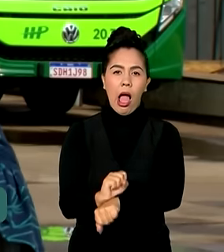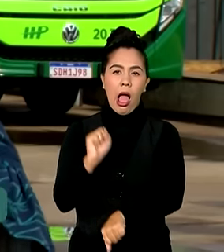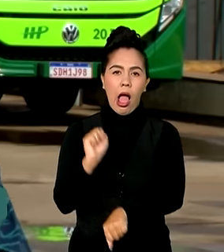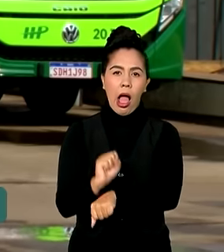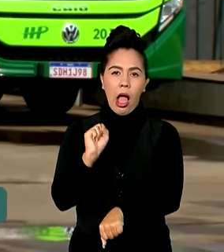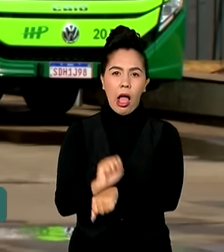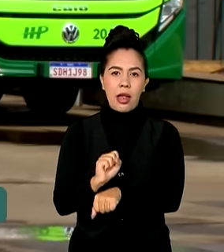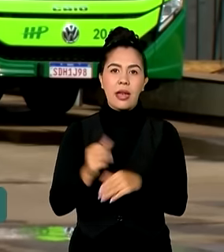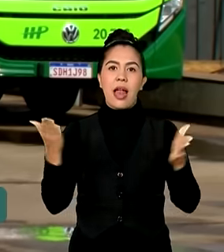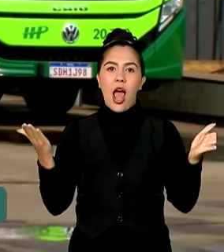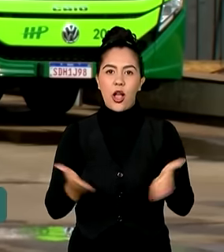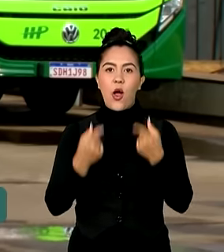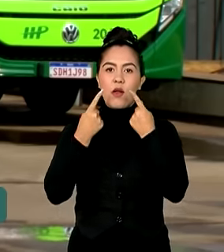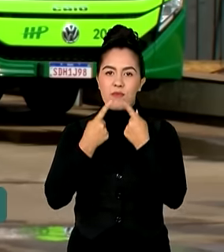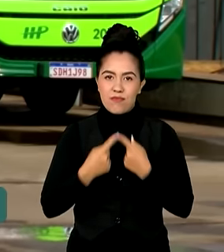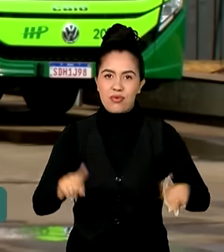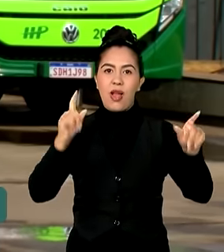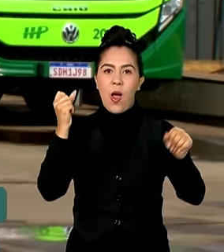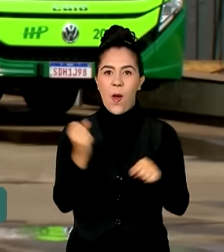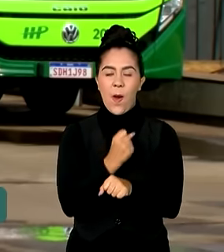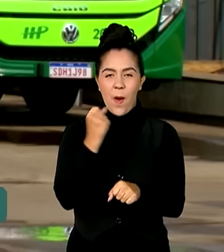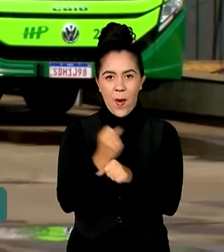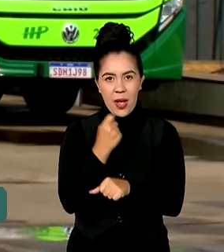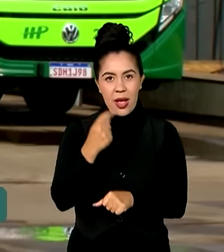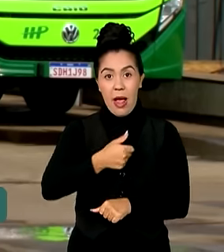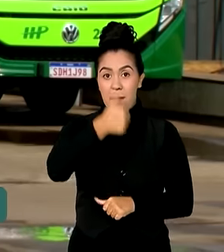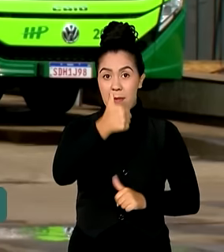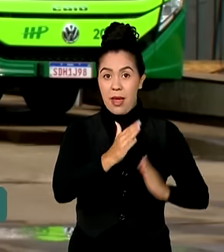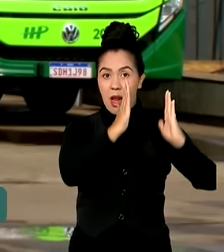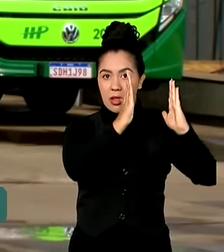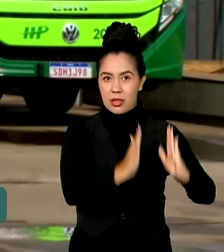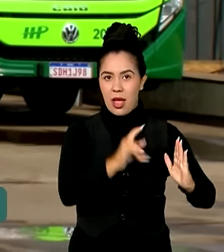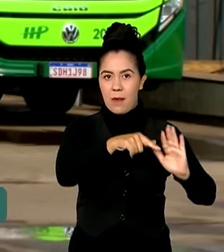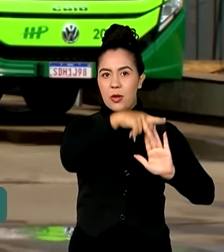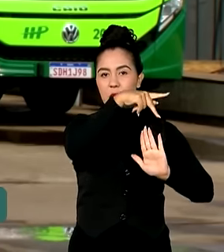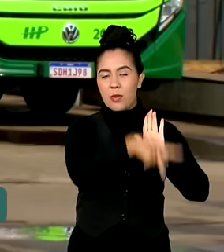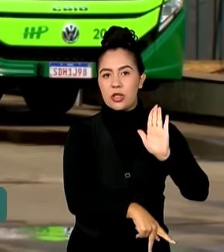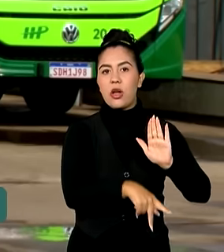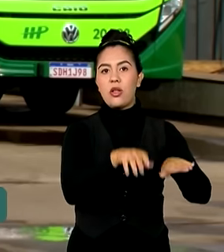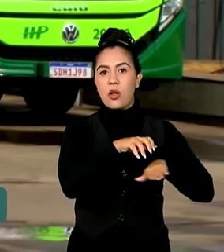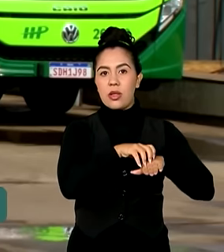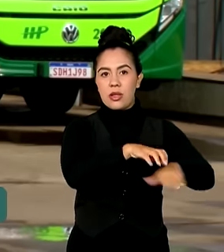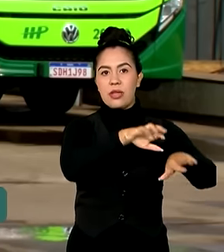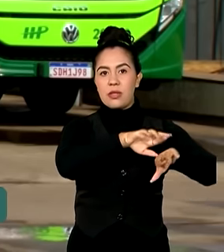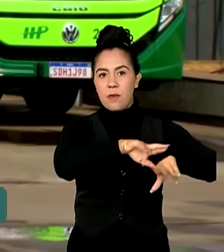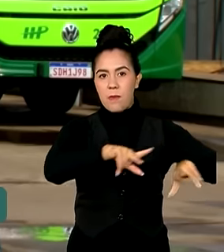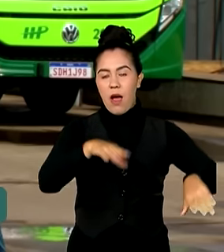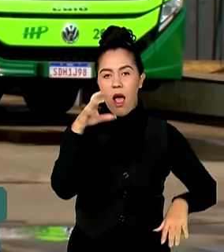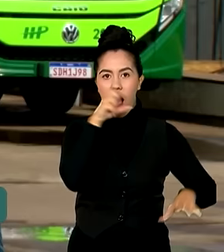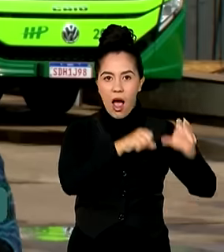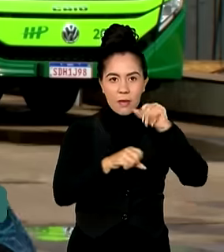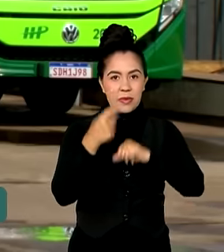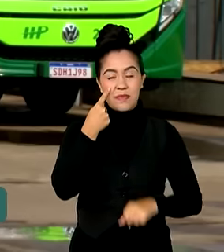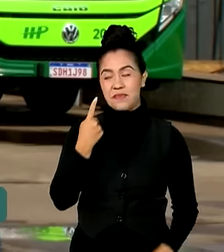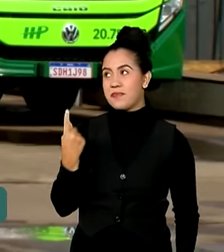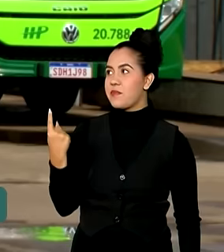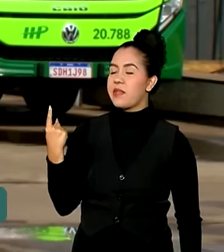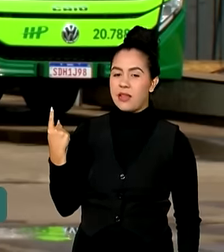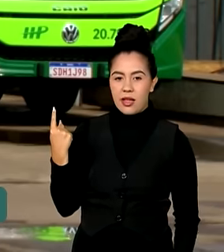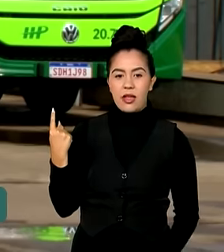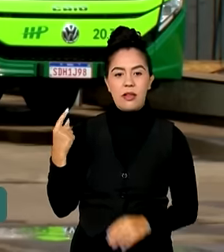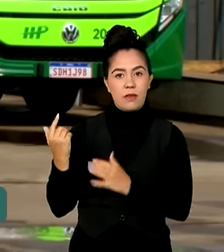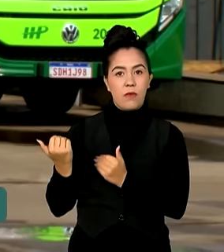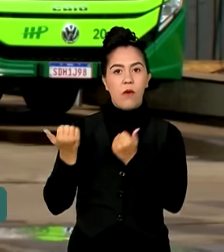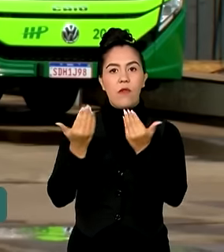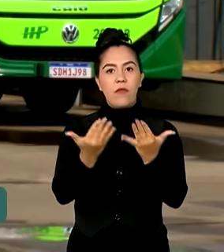goiana vão finalmente então receber a primeira etapa do projeto de transporte rápido por ônibus. Esse sistema oferece